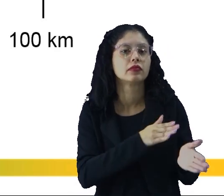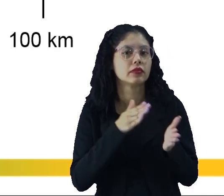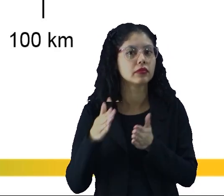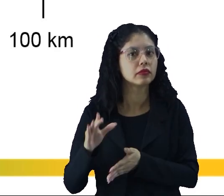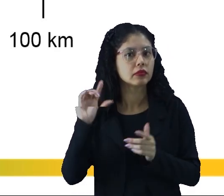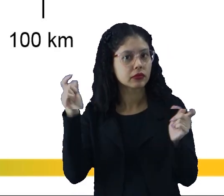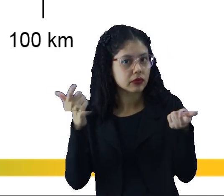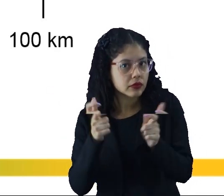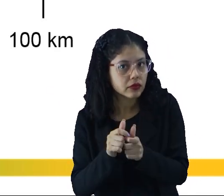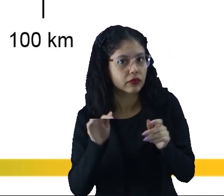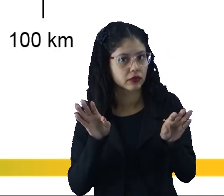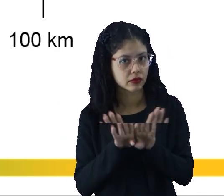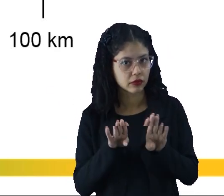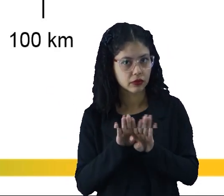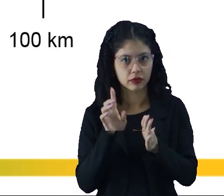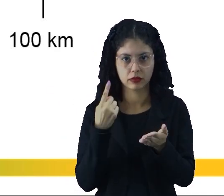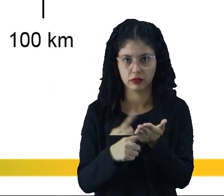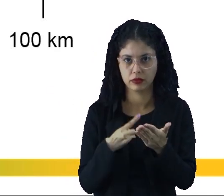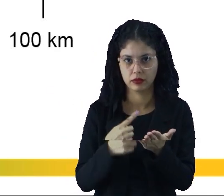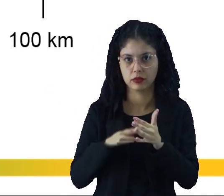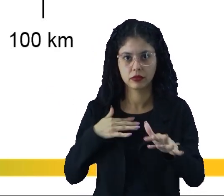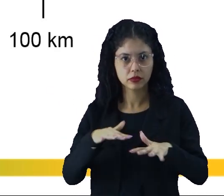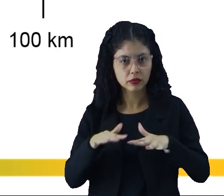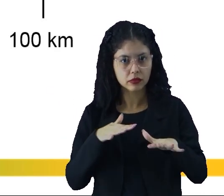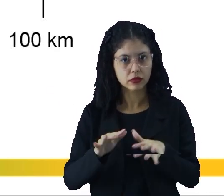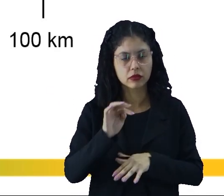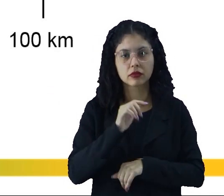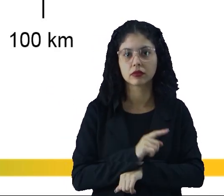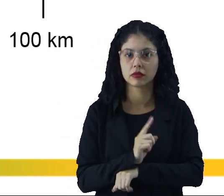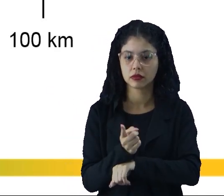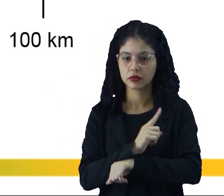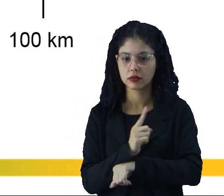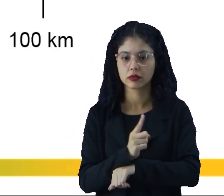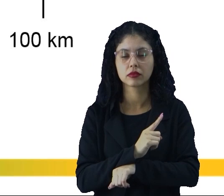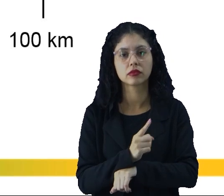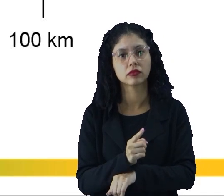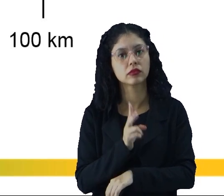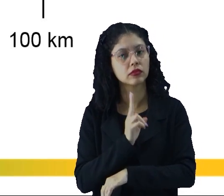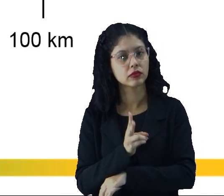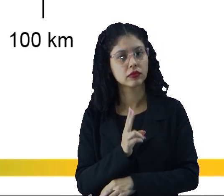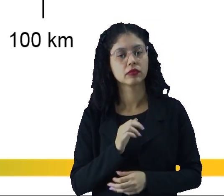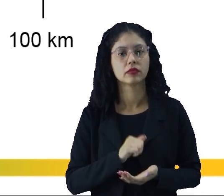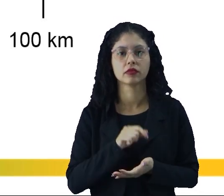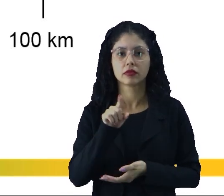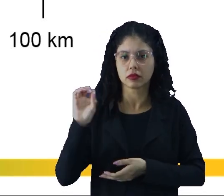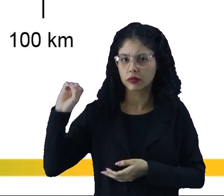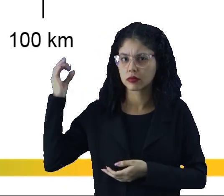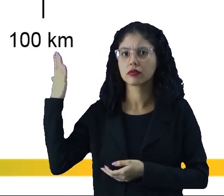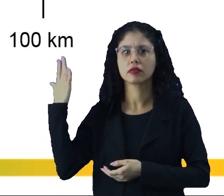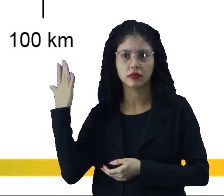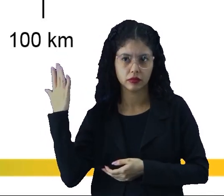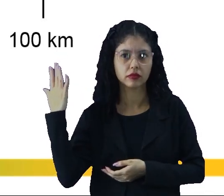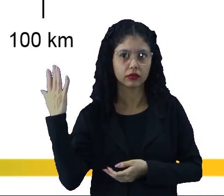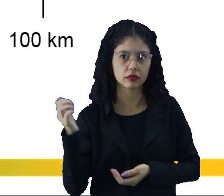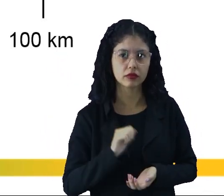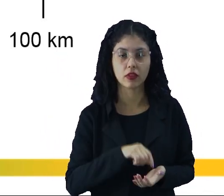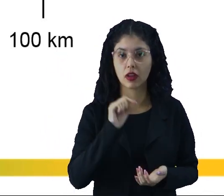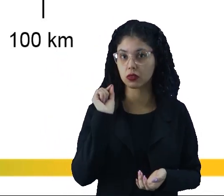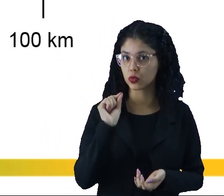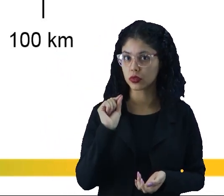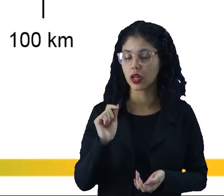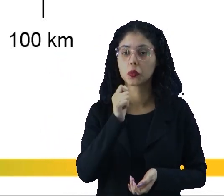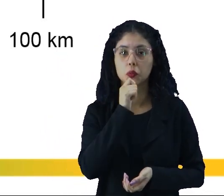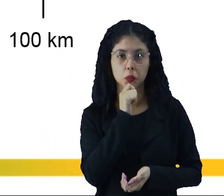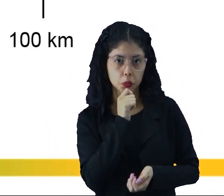partículas menores também, para considerar o movimento retilíneo uniforme. Nesse caso aqui é uma suposição do que